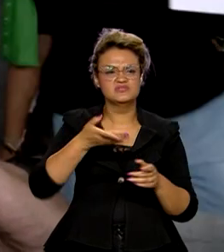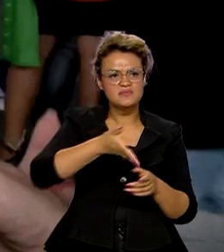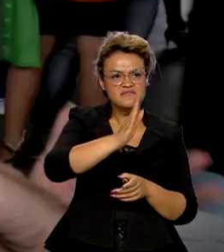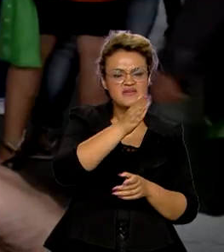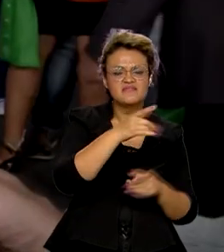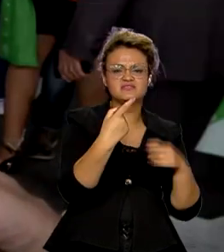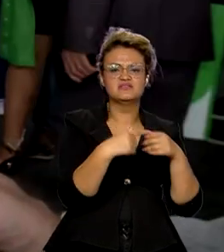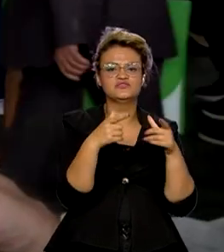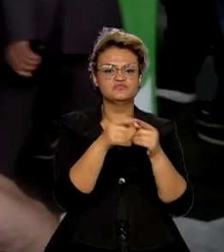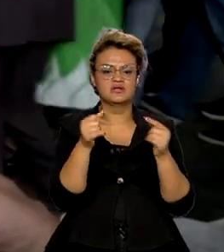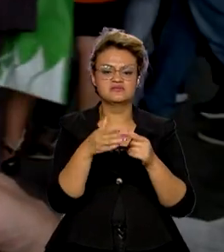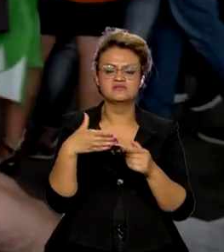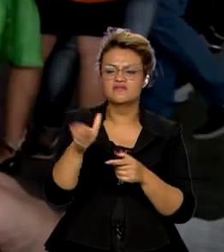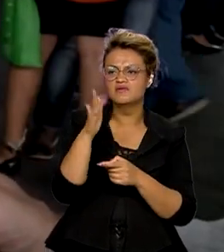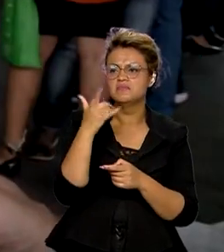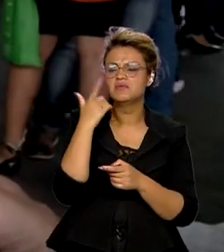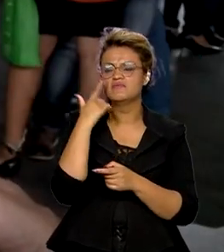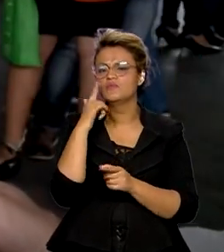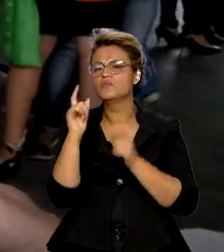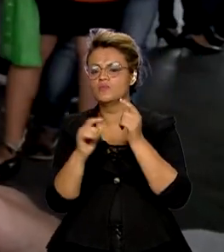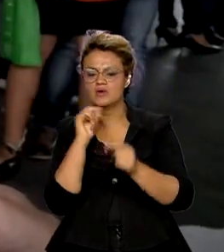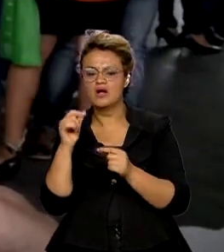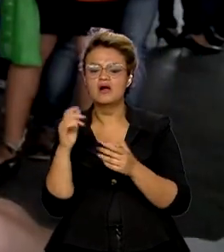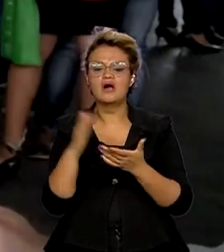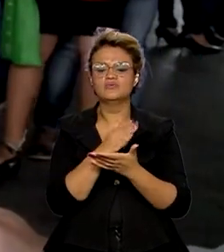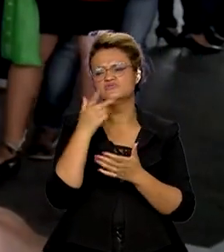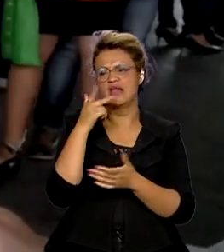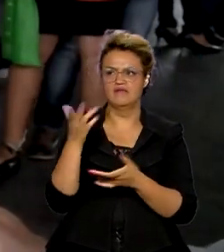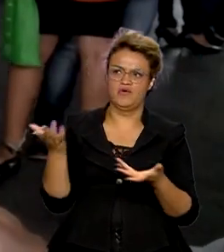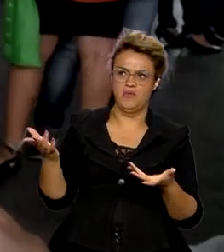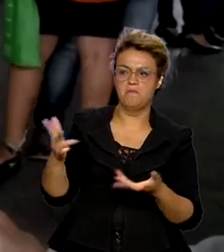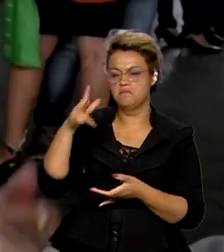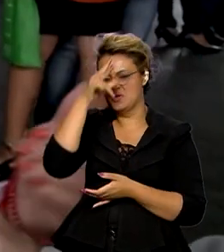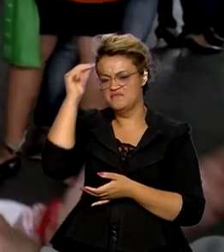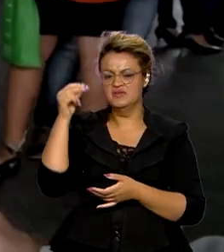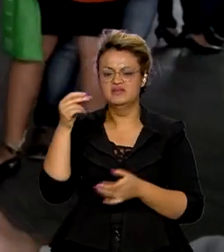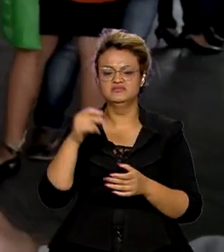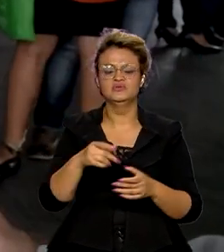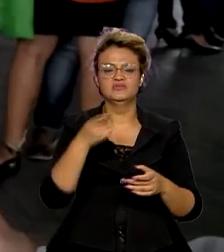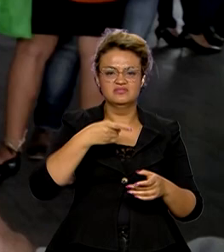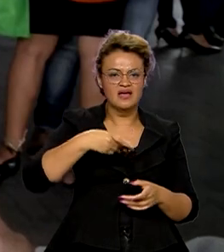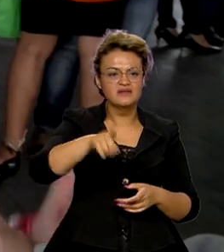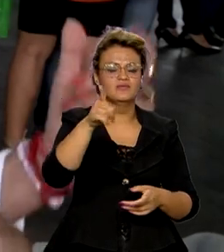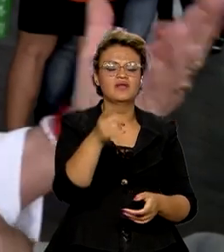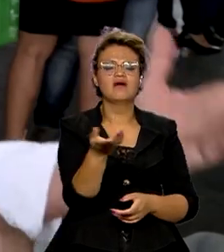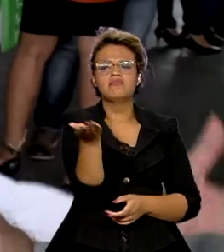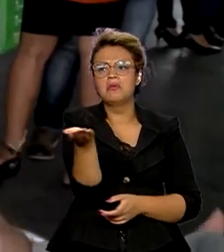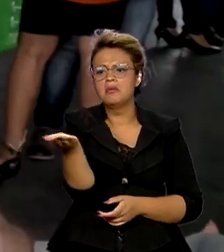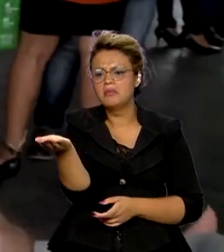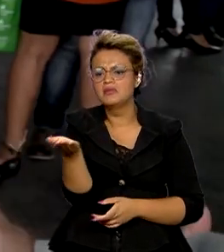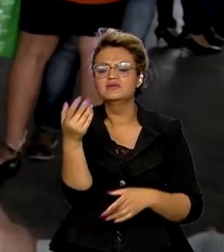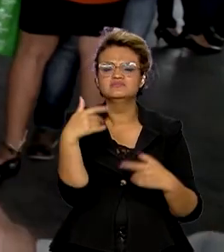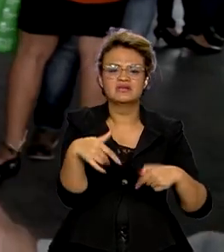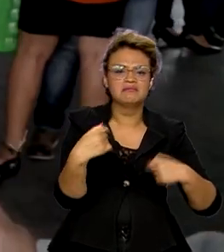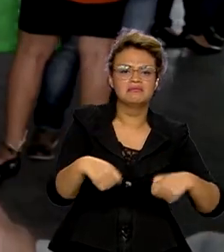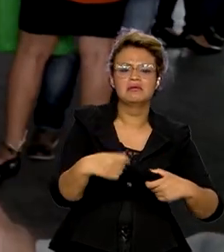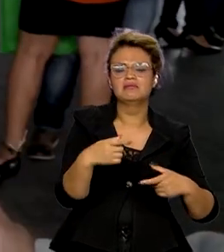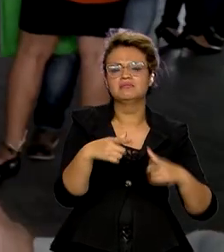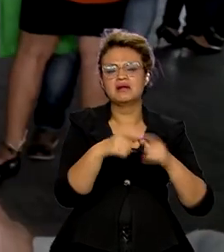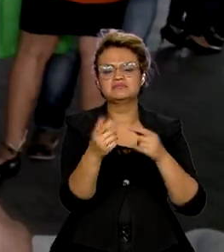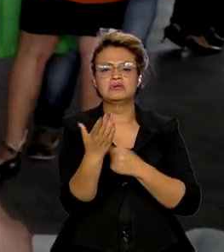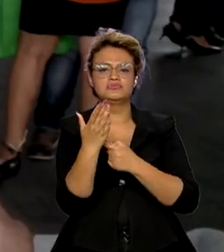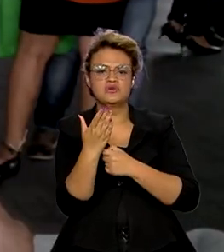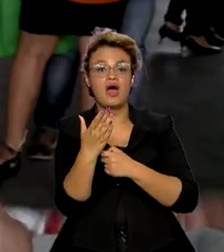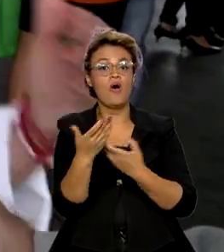para buscar os serviços. Inclusive, alguns diziam assim, os prefeitos estão indo de cuia na mão para Brasília. Hoje,